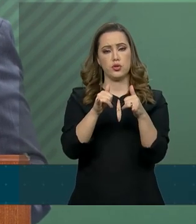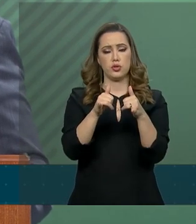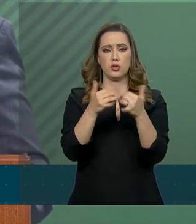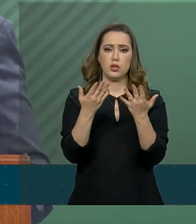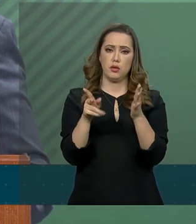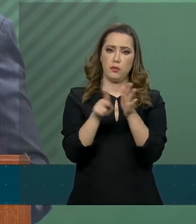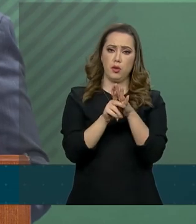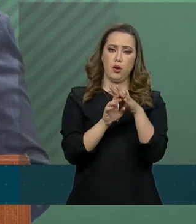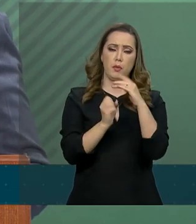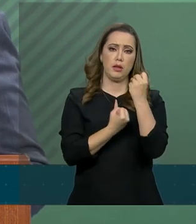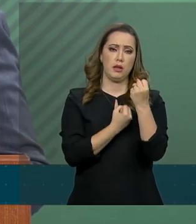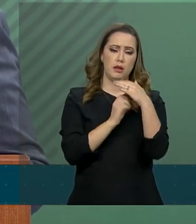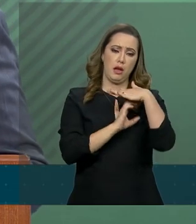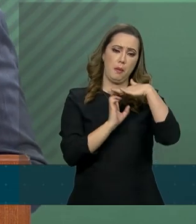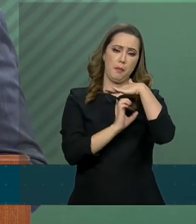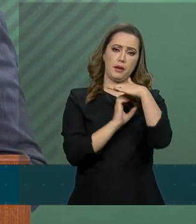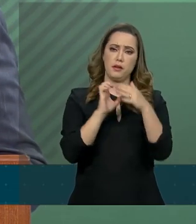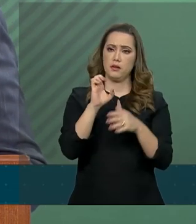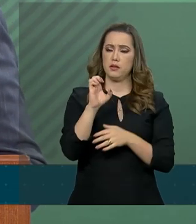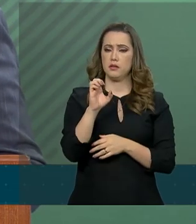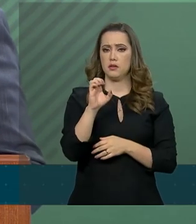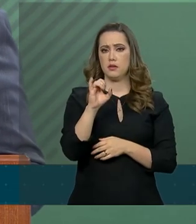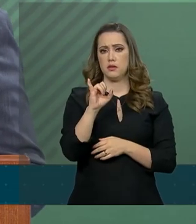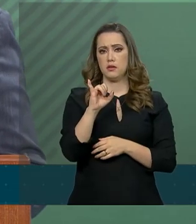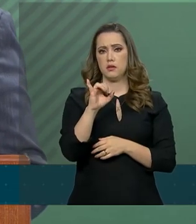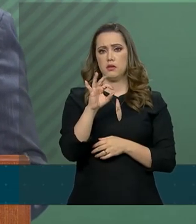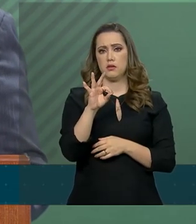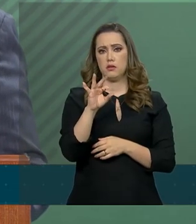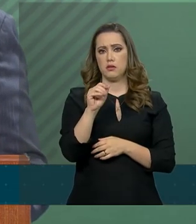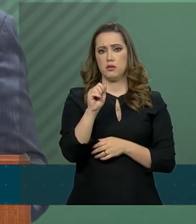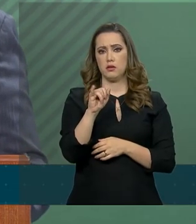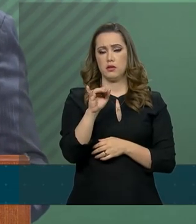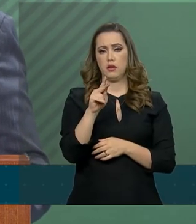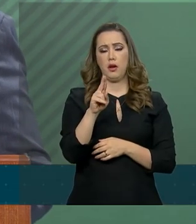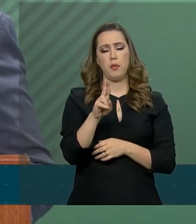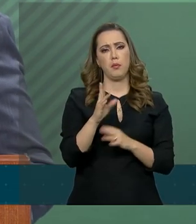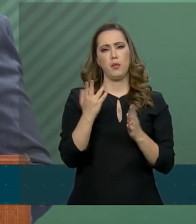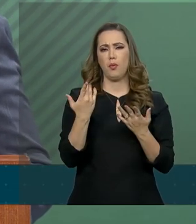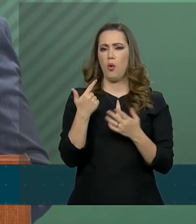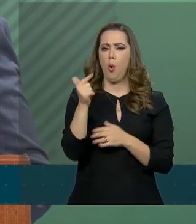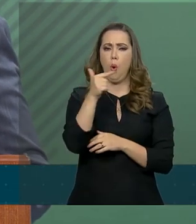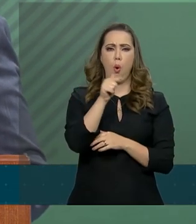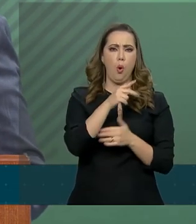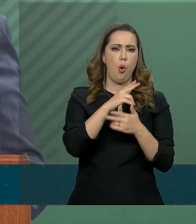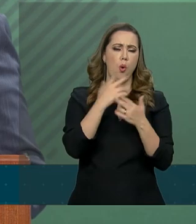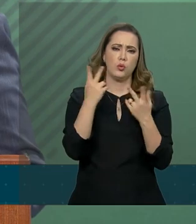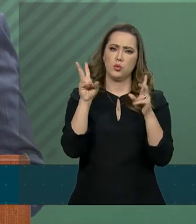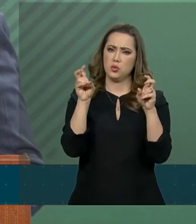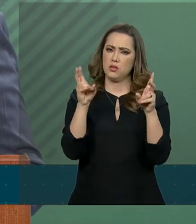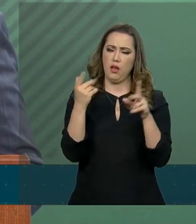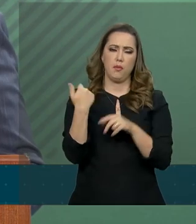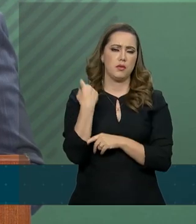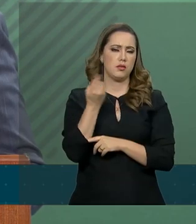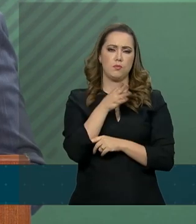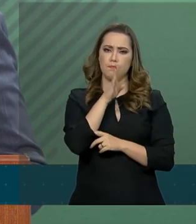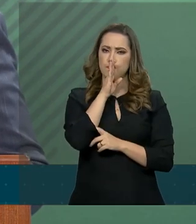As questões relativas a comunicados e a reportagem do ABC Color, o presidente não comenta.